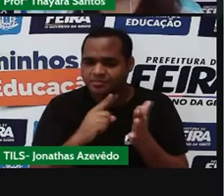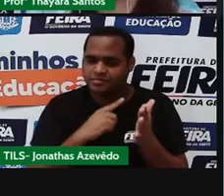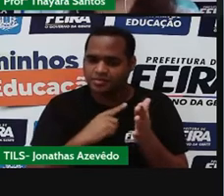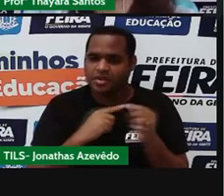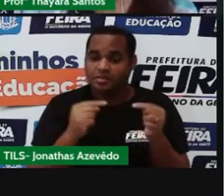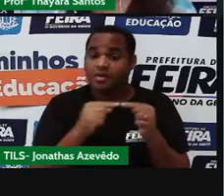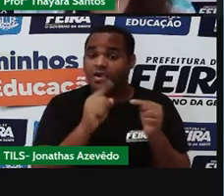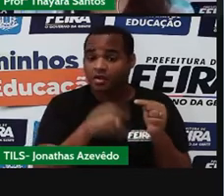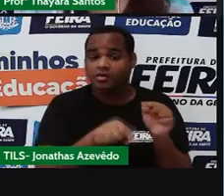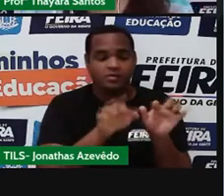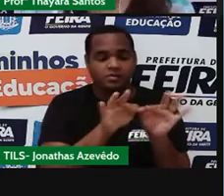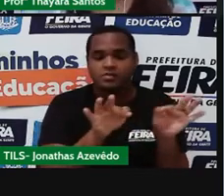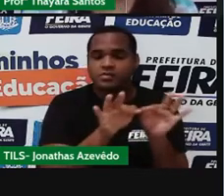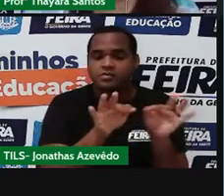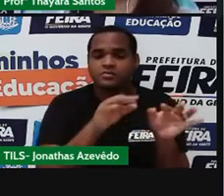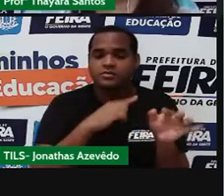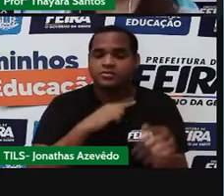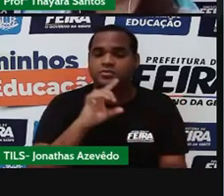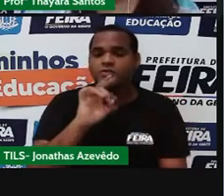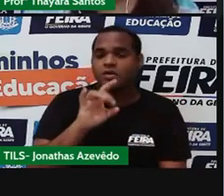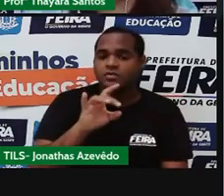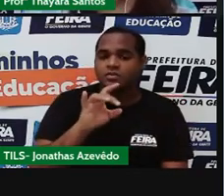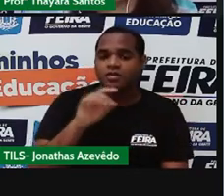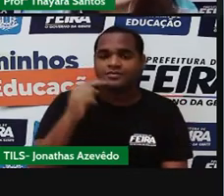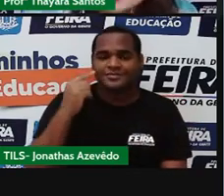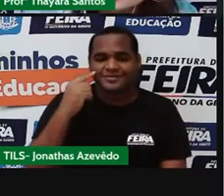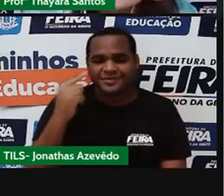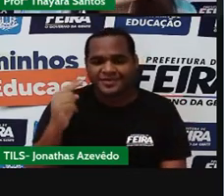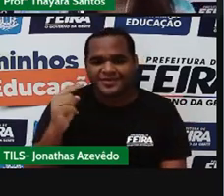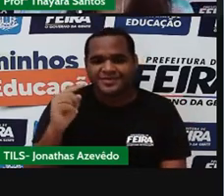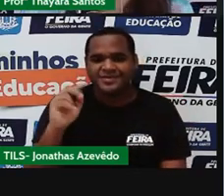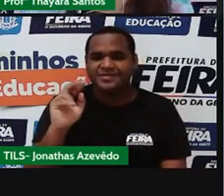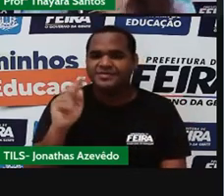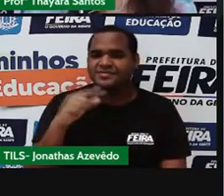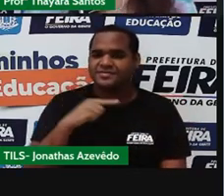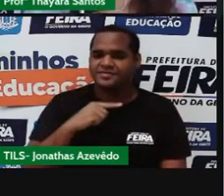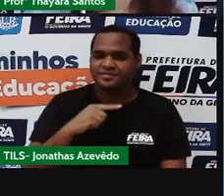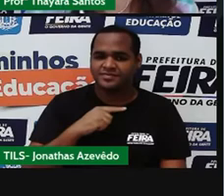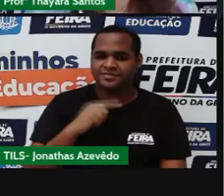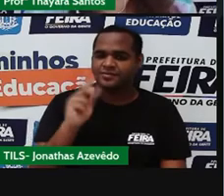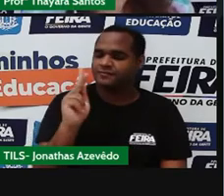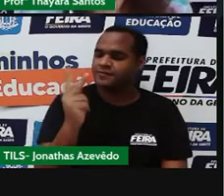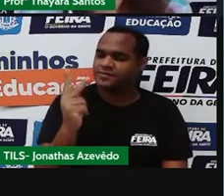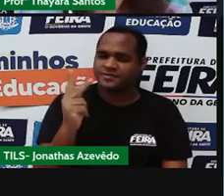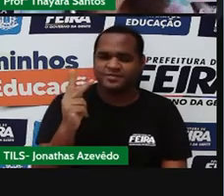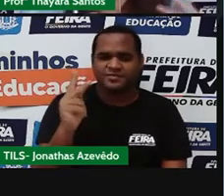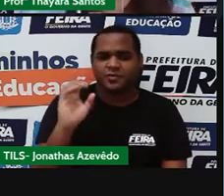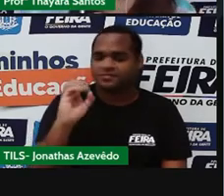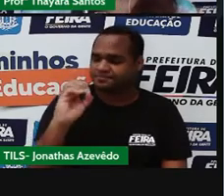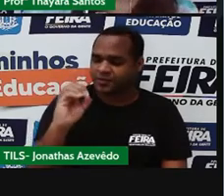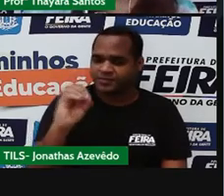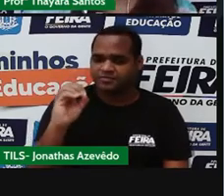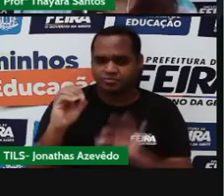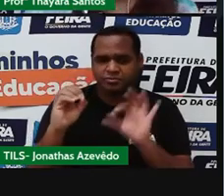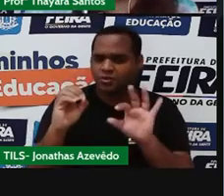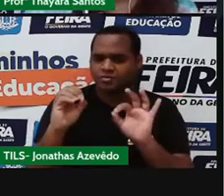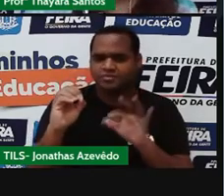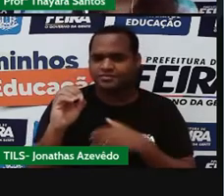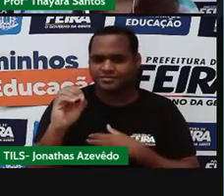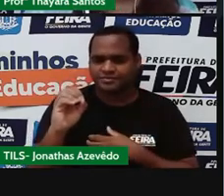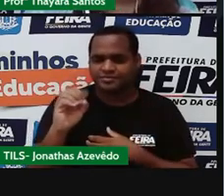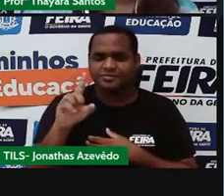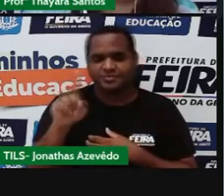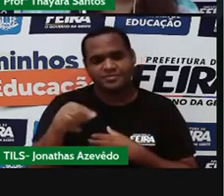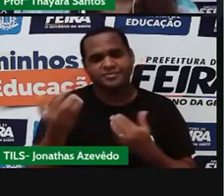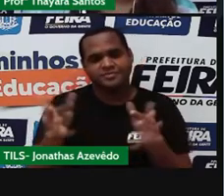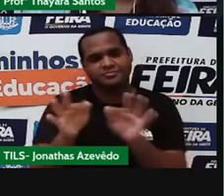substância simples, porque eu só tenho o oxigênio aqui. Tem dois átomos, mas os dois átomos são do mesmo elemento. Então é uma substância simples.